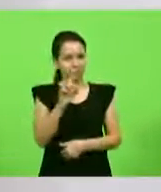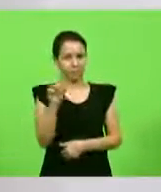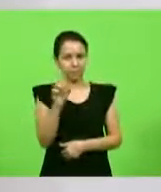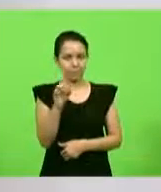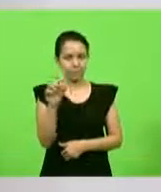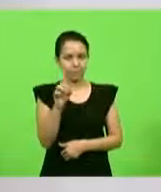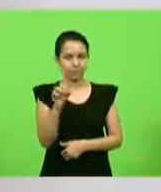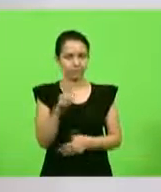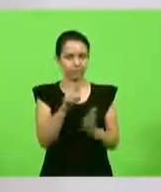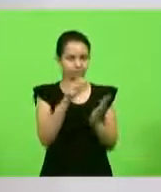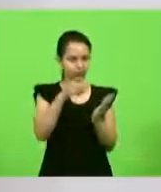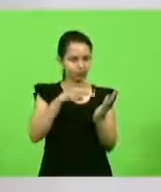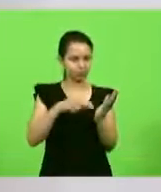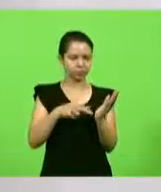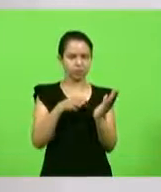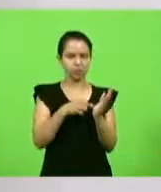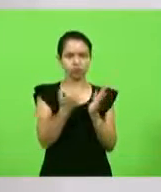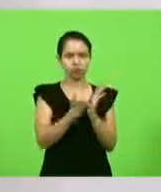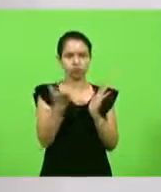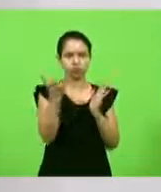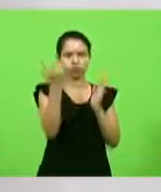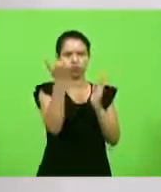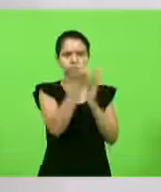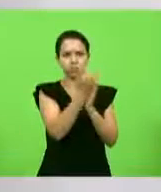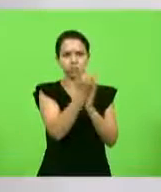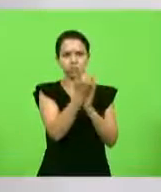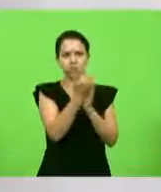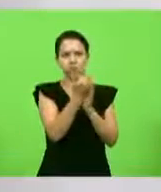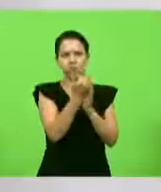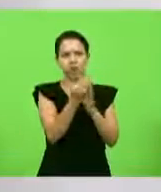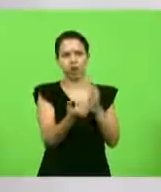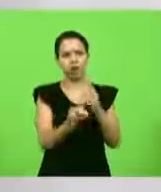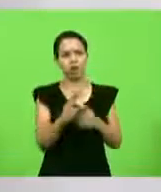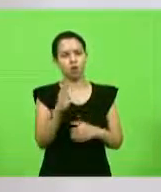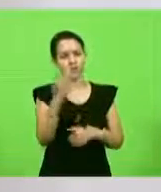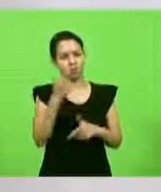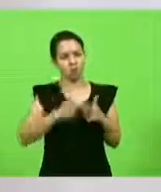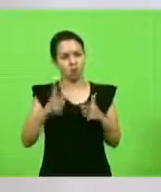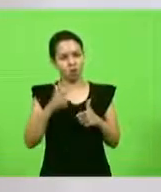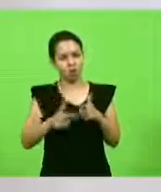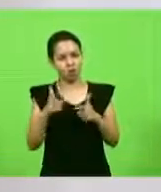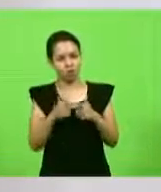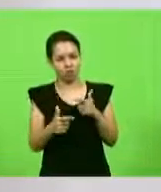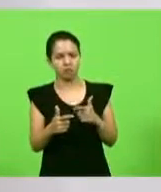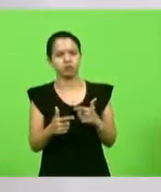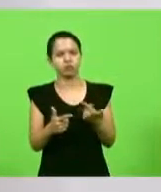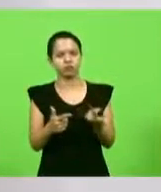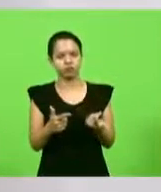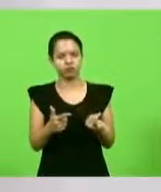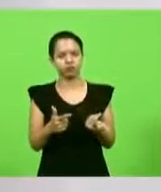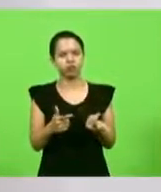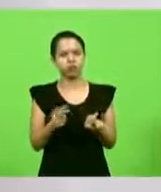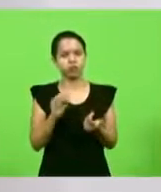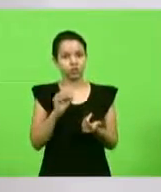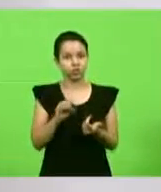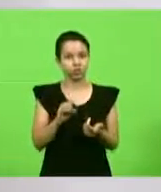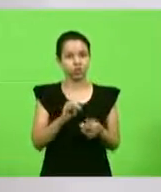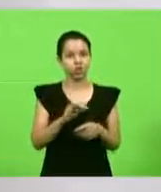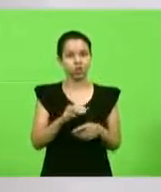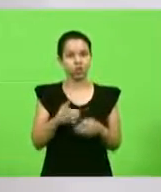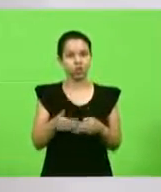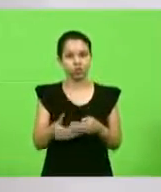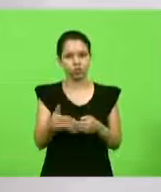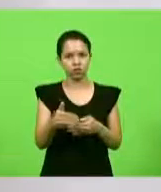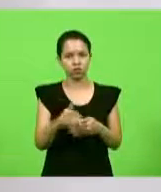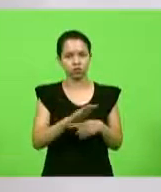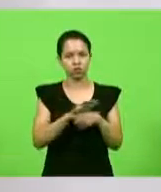colaterais são maiores que os efeitos que beneficiam o cidadão. Então, se nós começarmos a orientar as pessoas que se você tomar